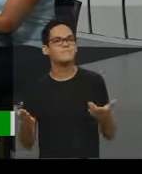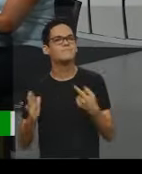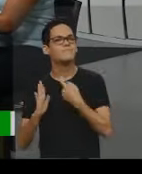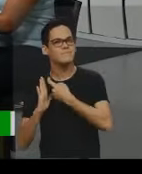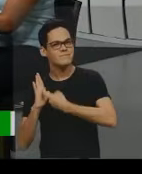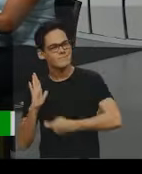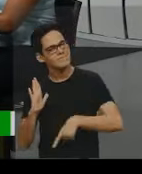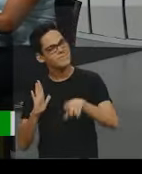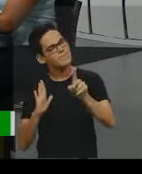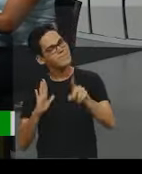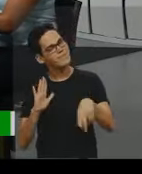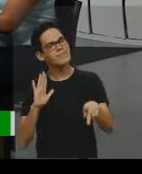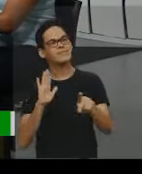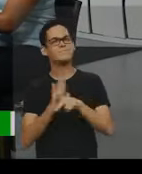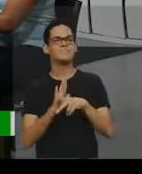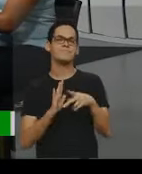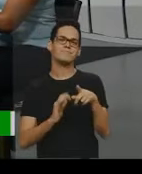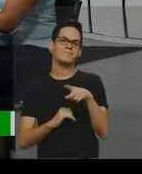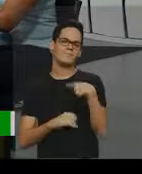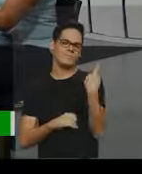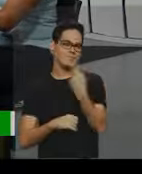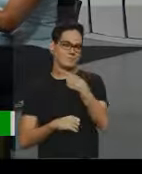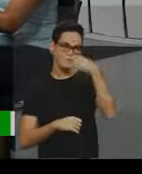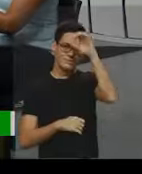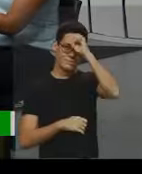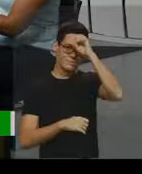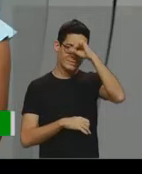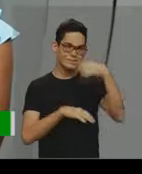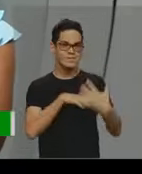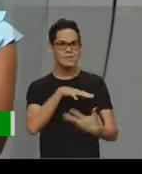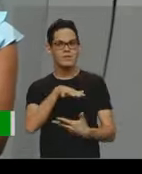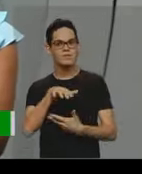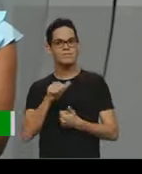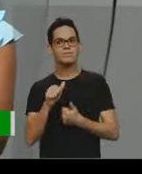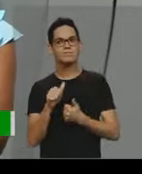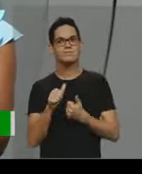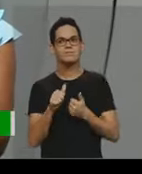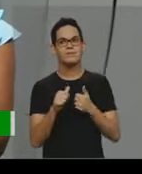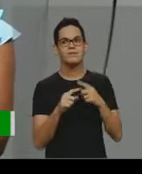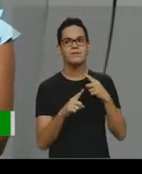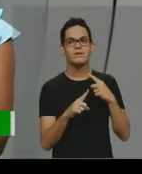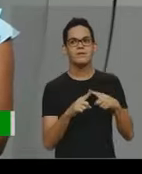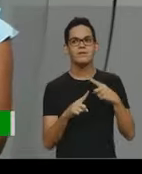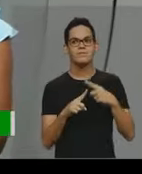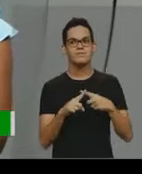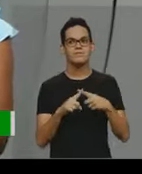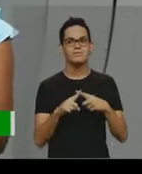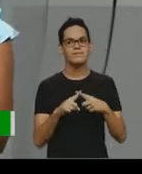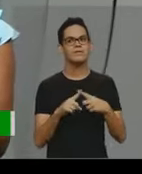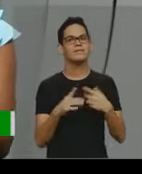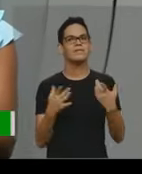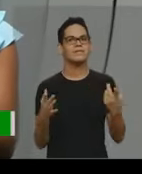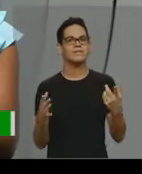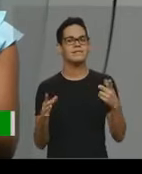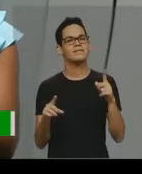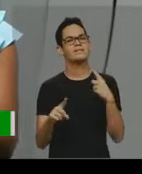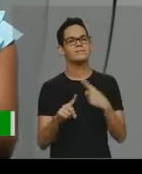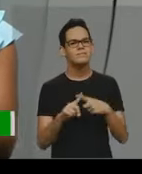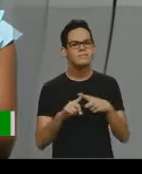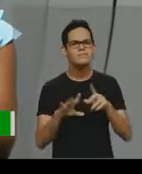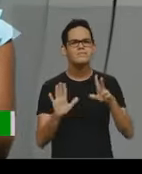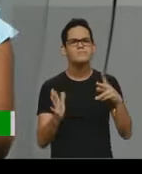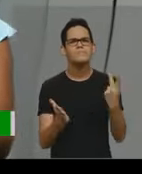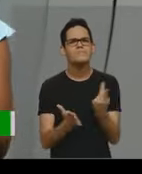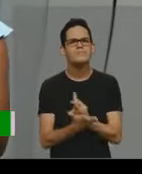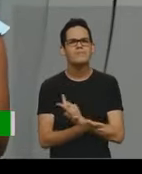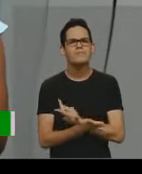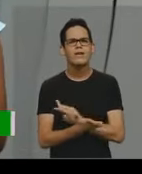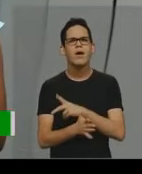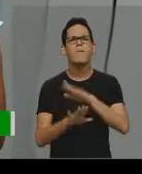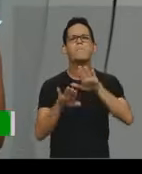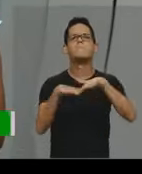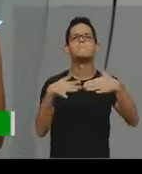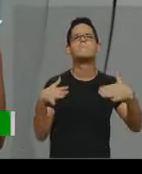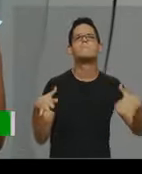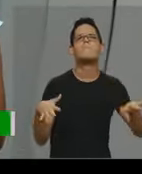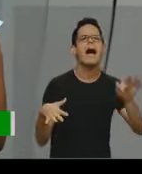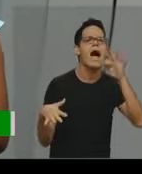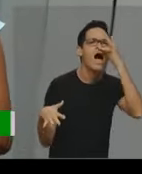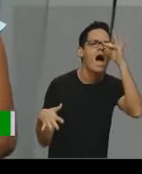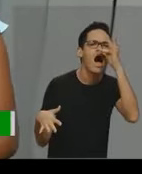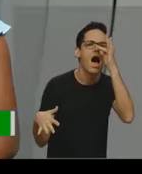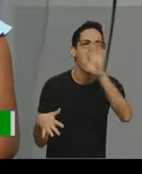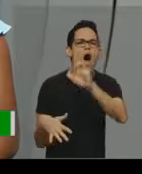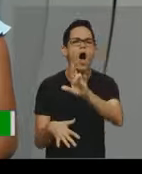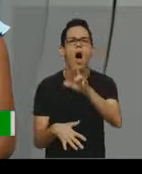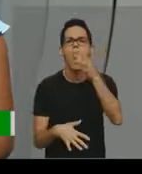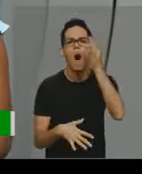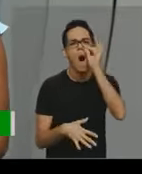e se apropriar do nosso conhecimento de mundo, por que o mar de rosas? Por que ele está dizendo isso? Eu já ouvi isso em algum lugar? Qual que o sentido, né,